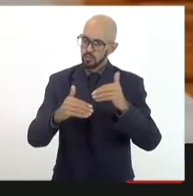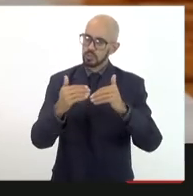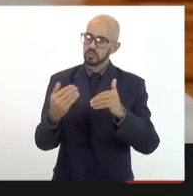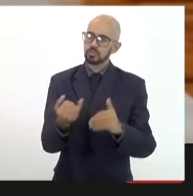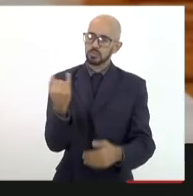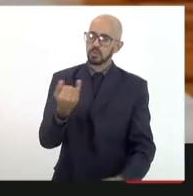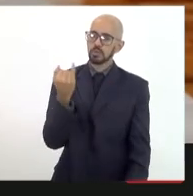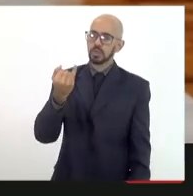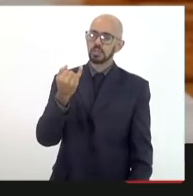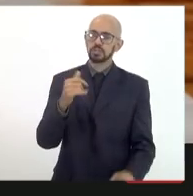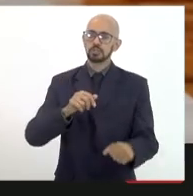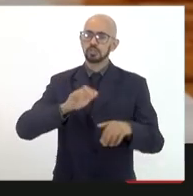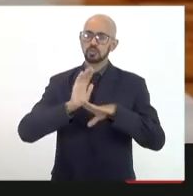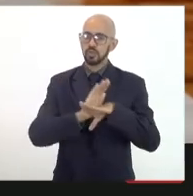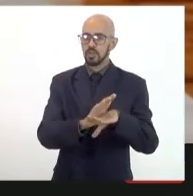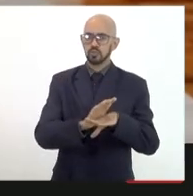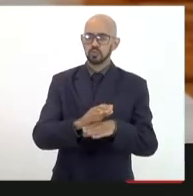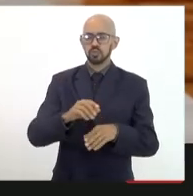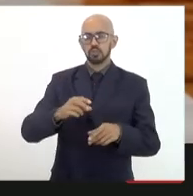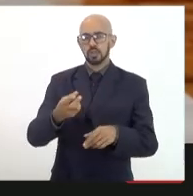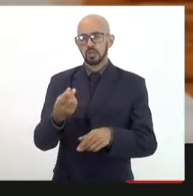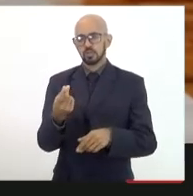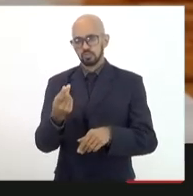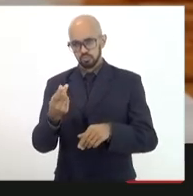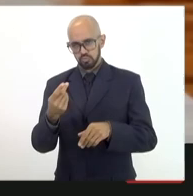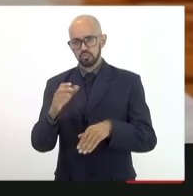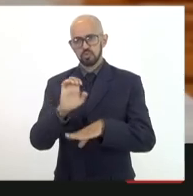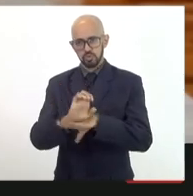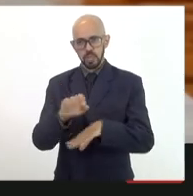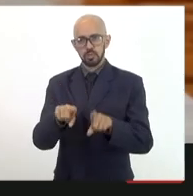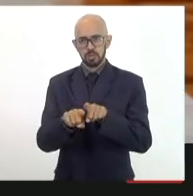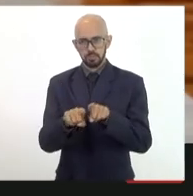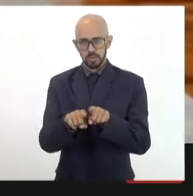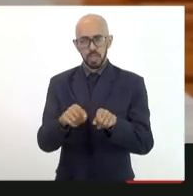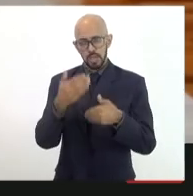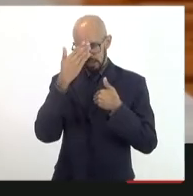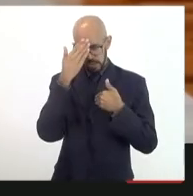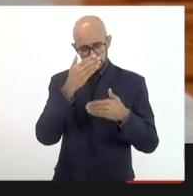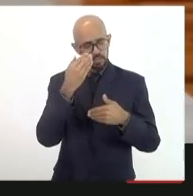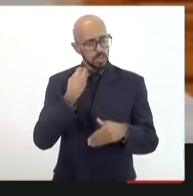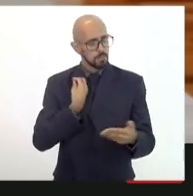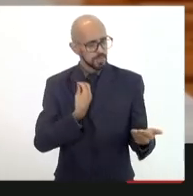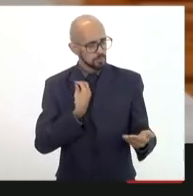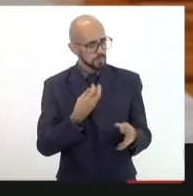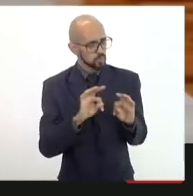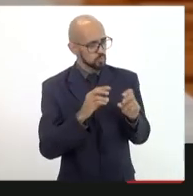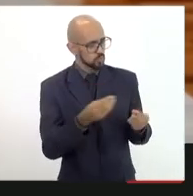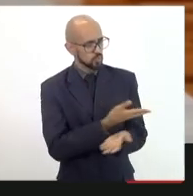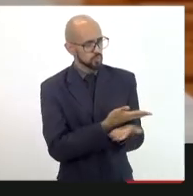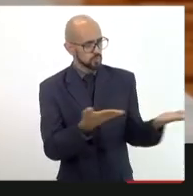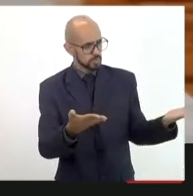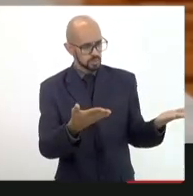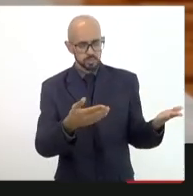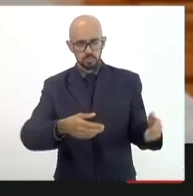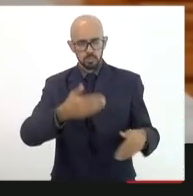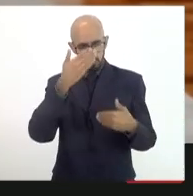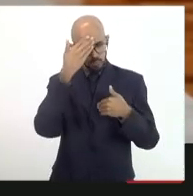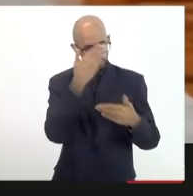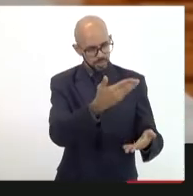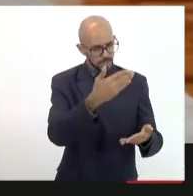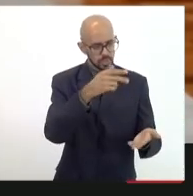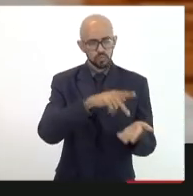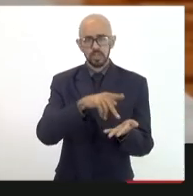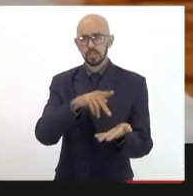vem ajudar muito as finanças do Estado então agradecer mais uma vez a participação de todos muito muito obrigado